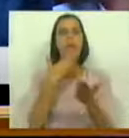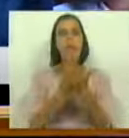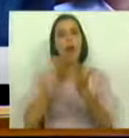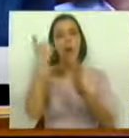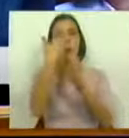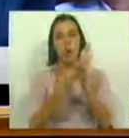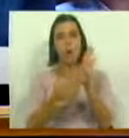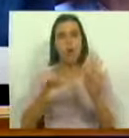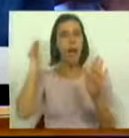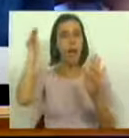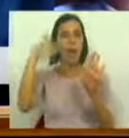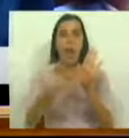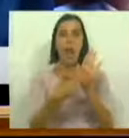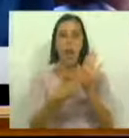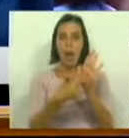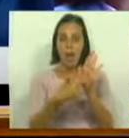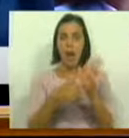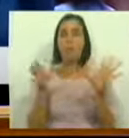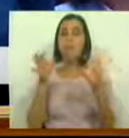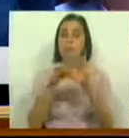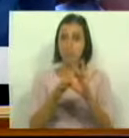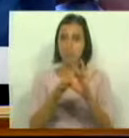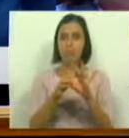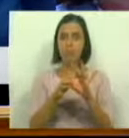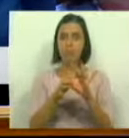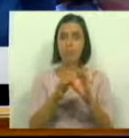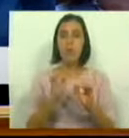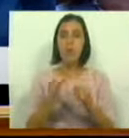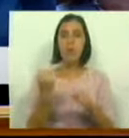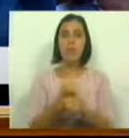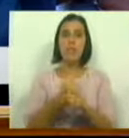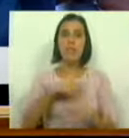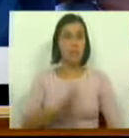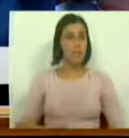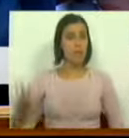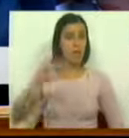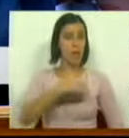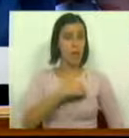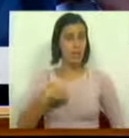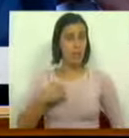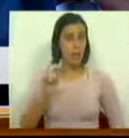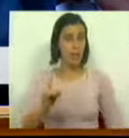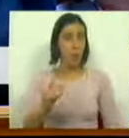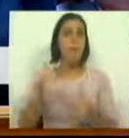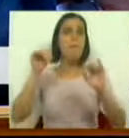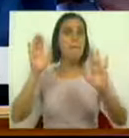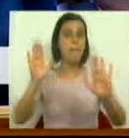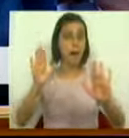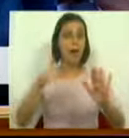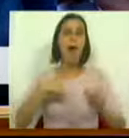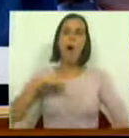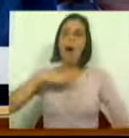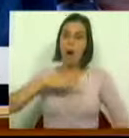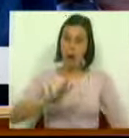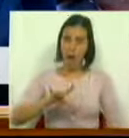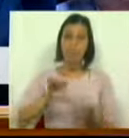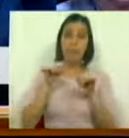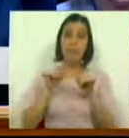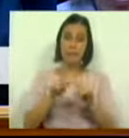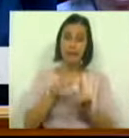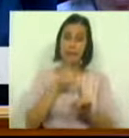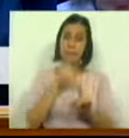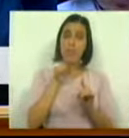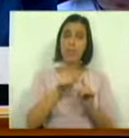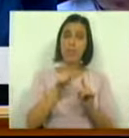pela Constituição da República, nomeadamente, através do Serviço Nacional de Saúde. Mas queremos que, com esta